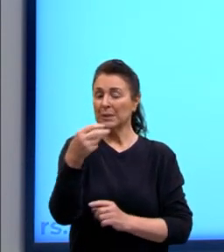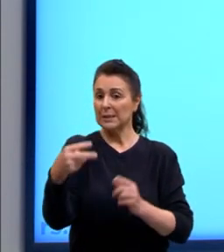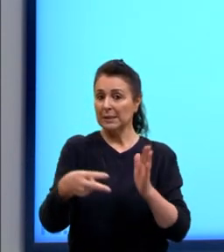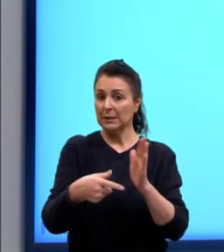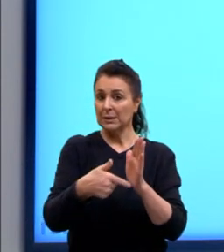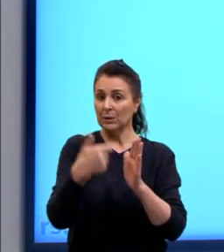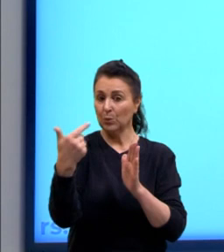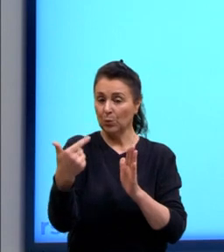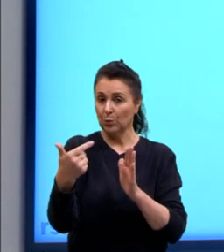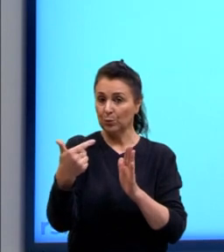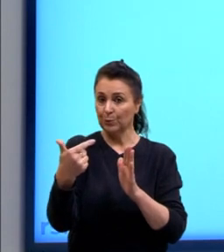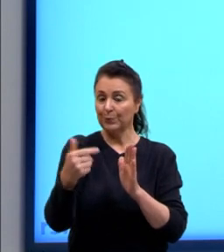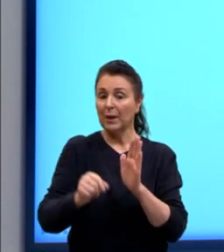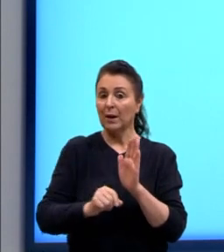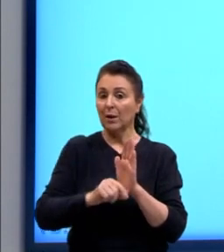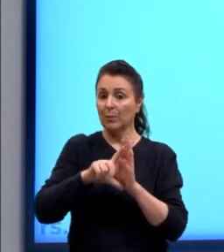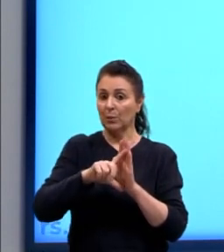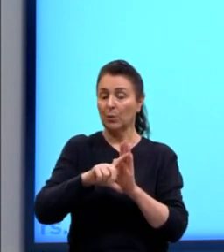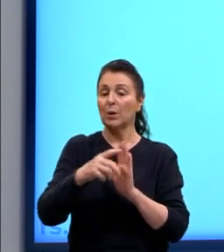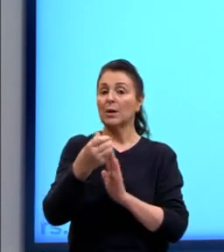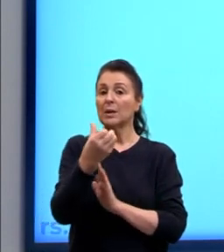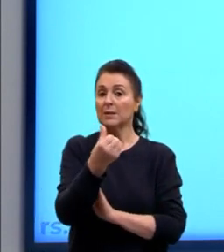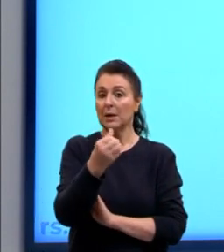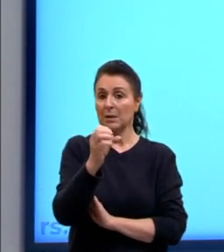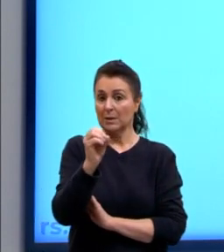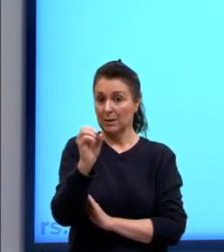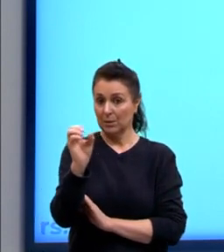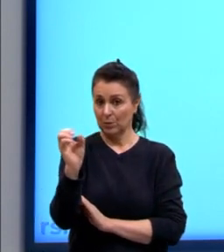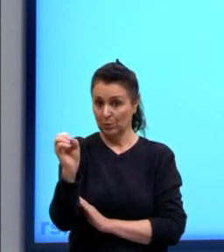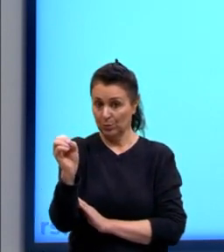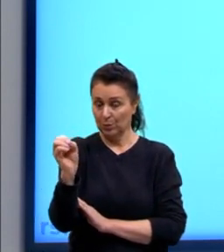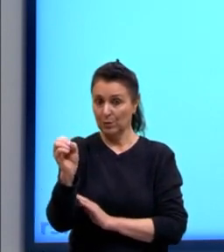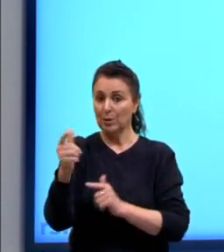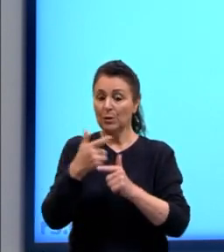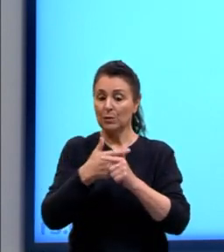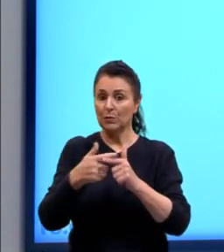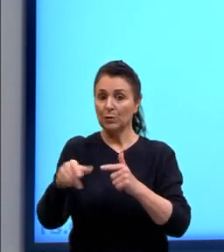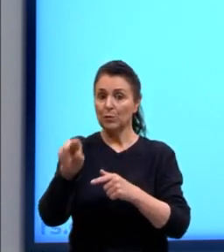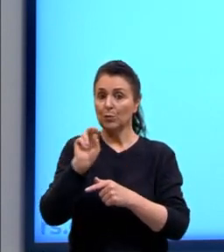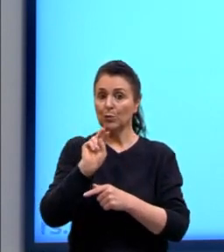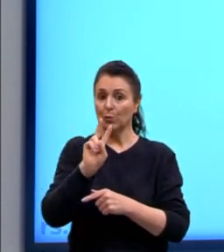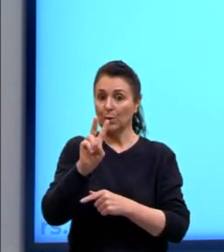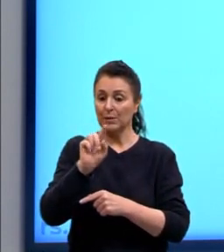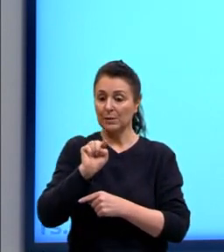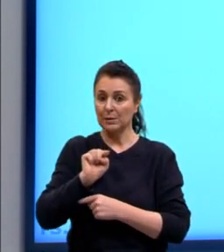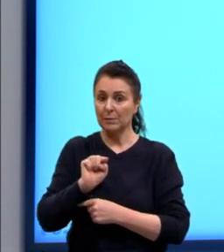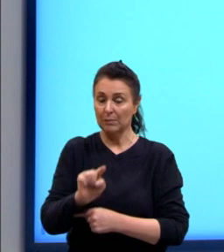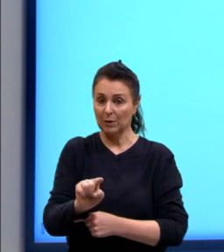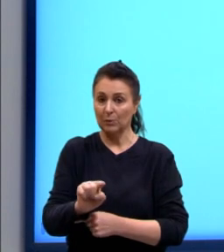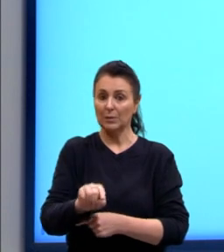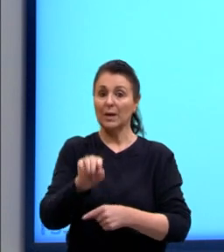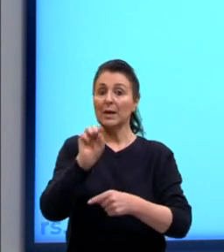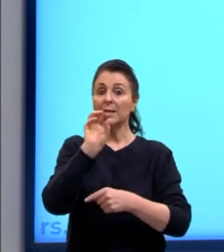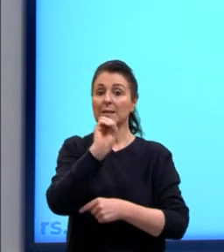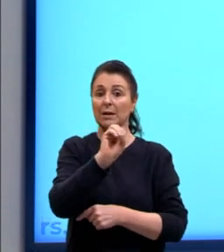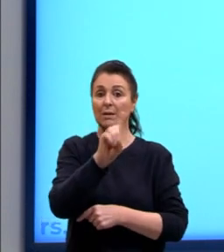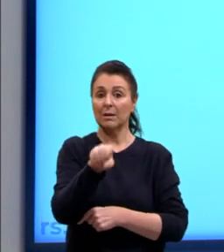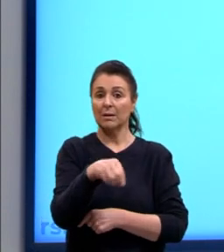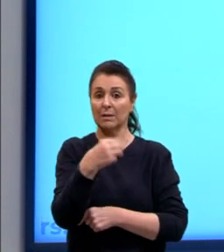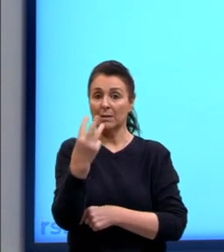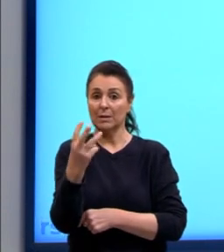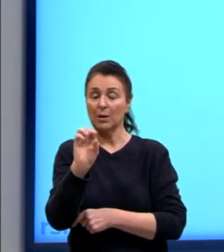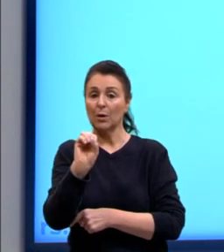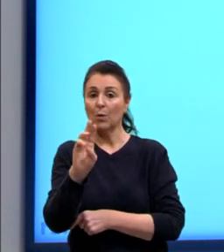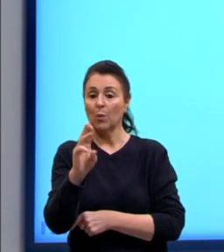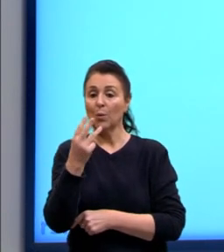número de vendas foi de 600. Então, dividido 600 por 2.000, nós temos 0,3 ou